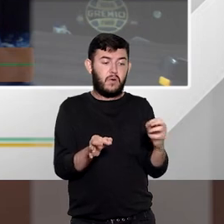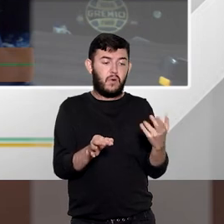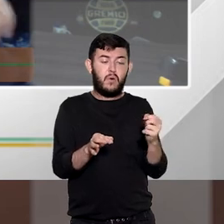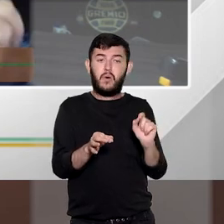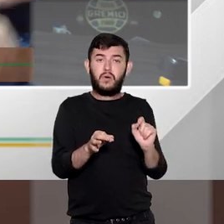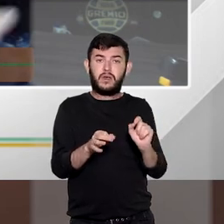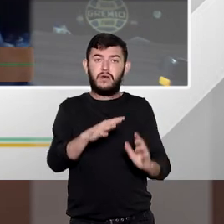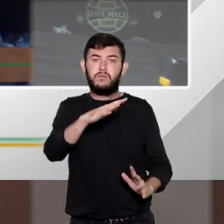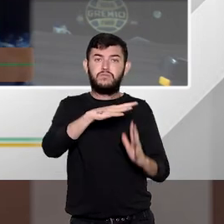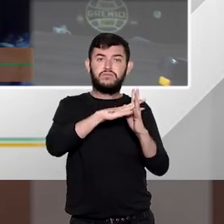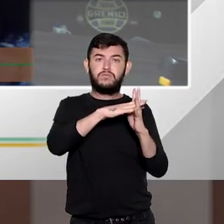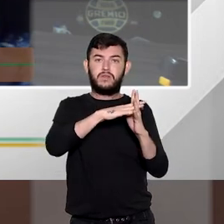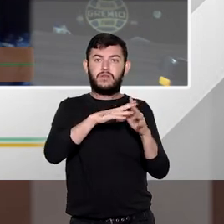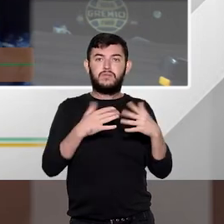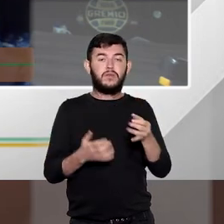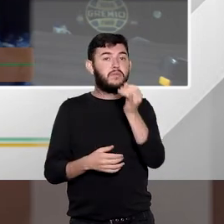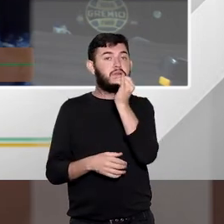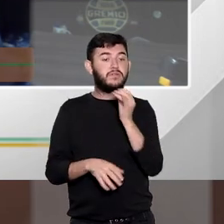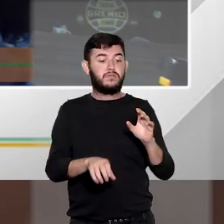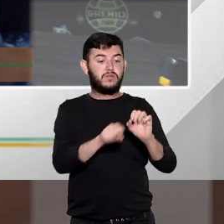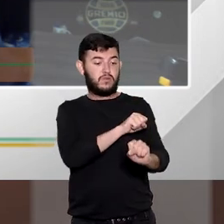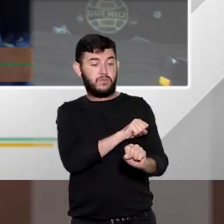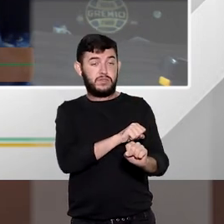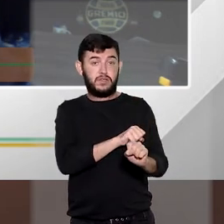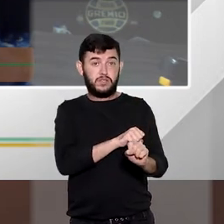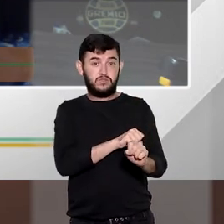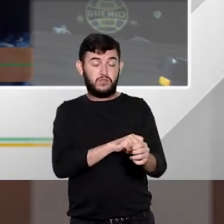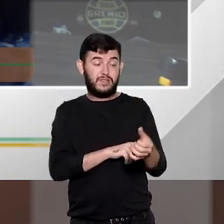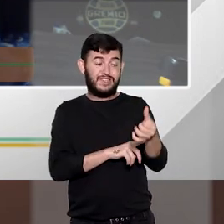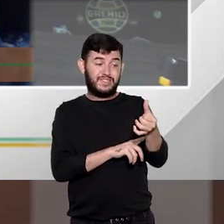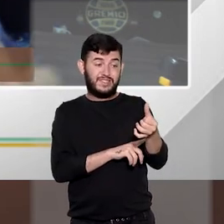ele pode transitar entre 6 a 20 anos, então,